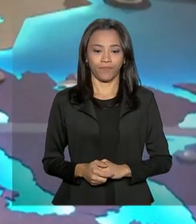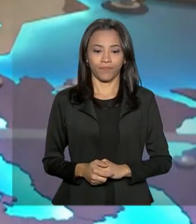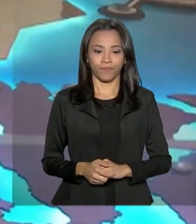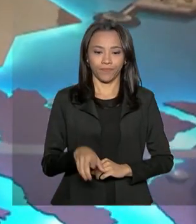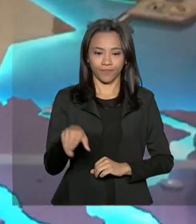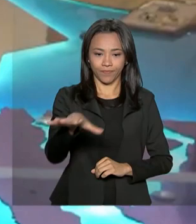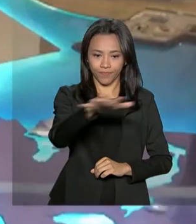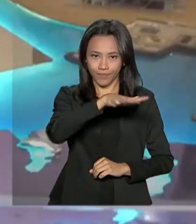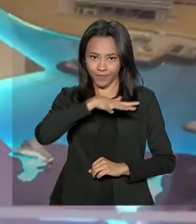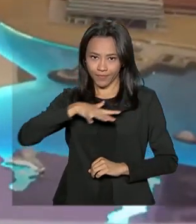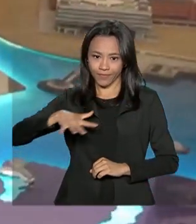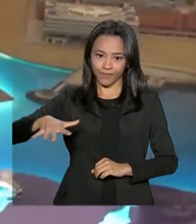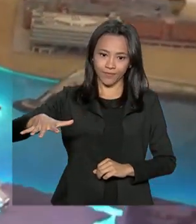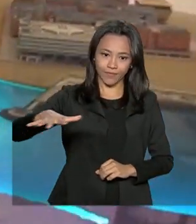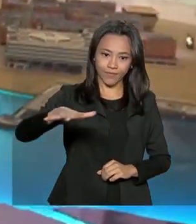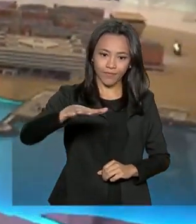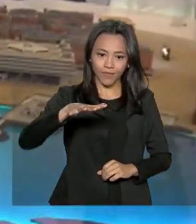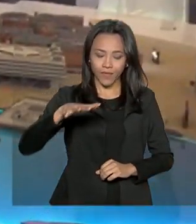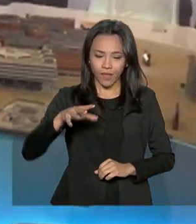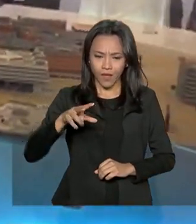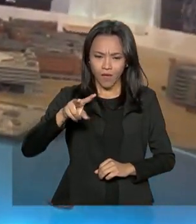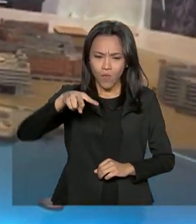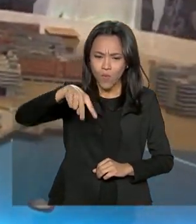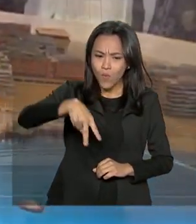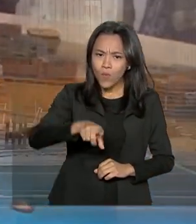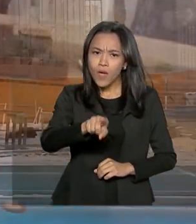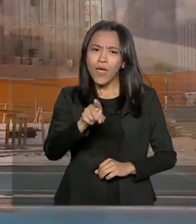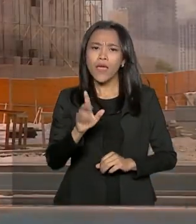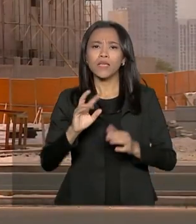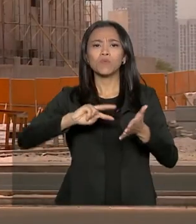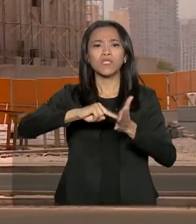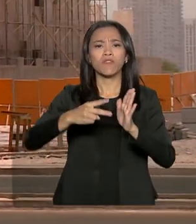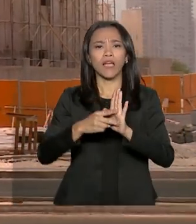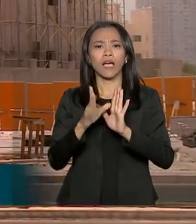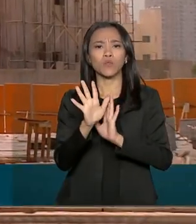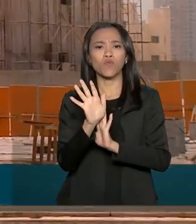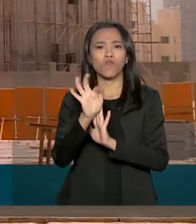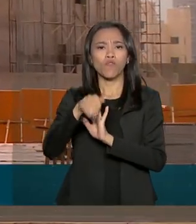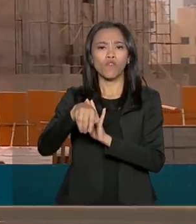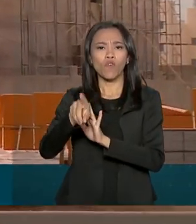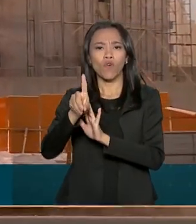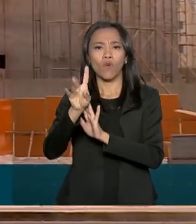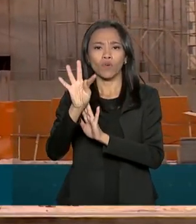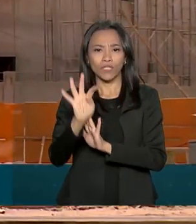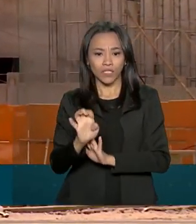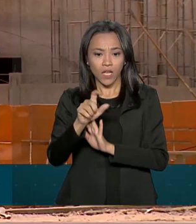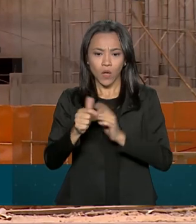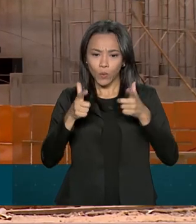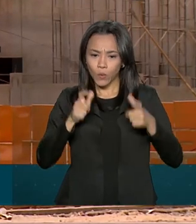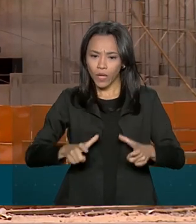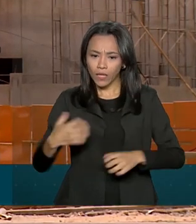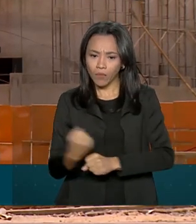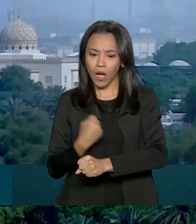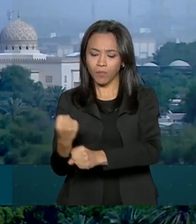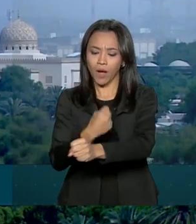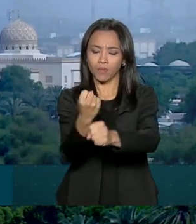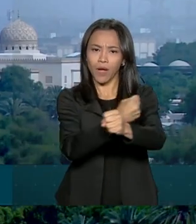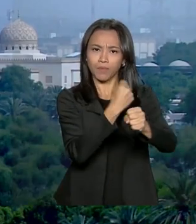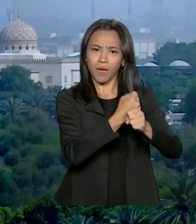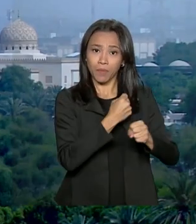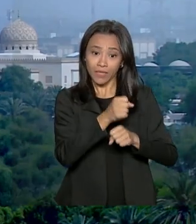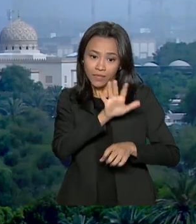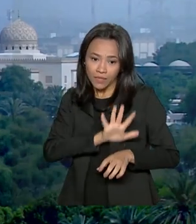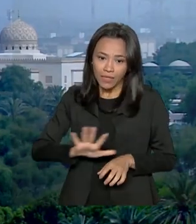Por enquanto, Mazda, que significa fonte em árabe, é apenas um canteiro de obras em um deserto nos